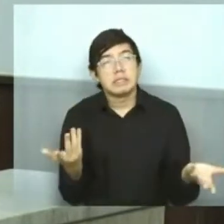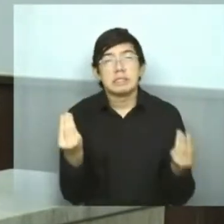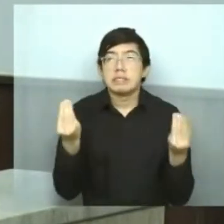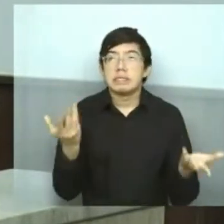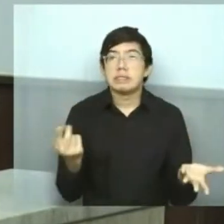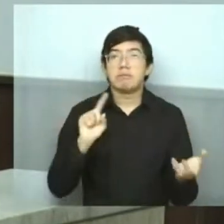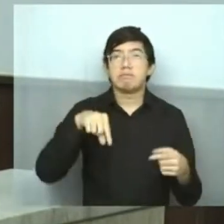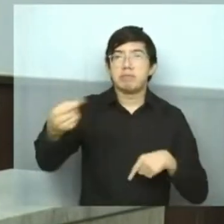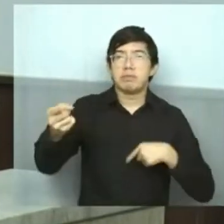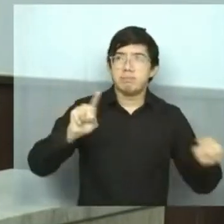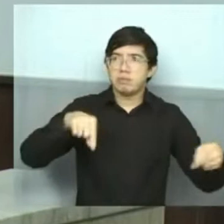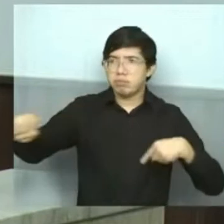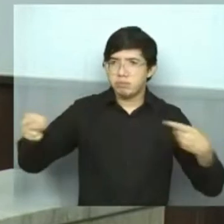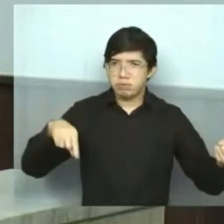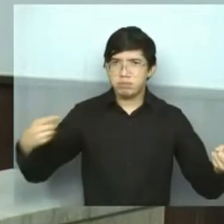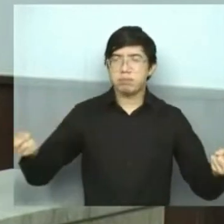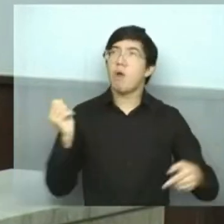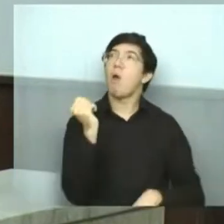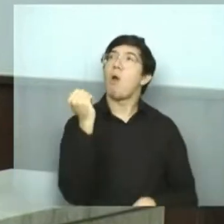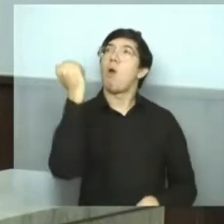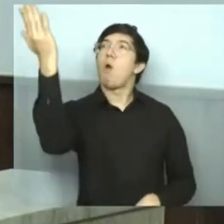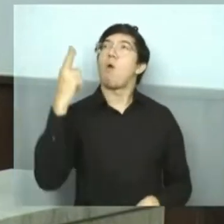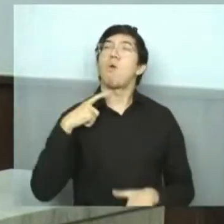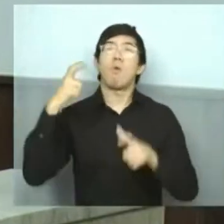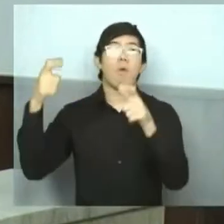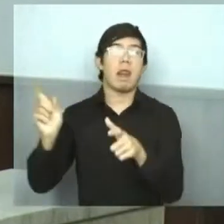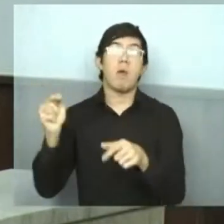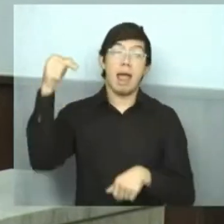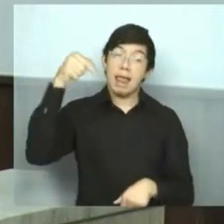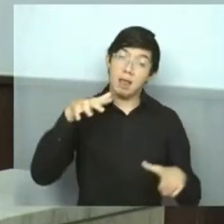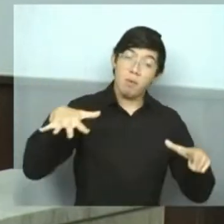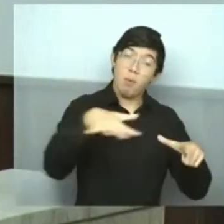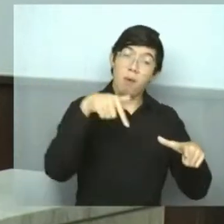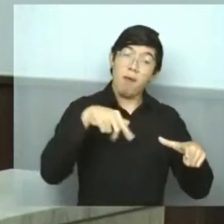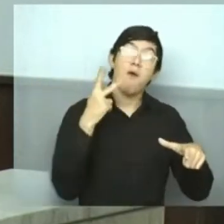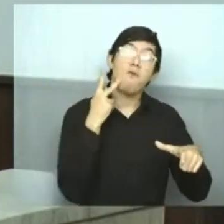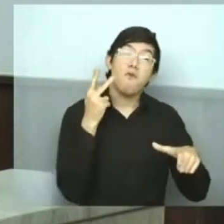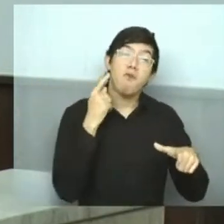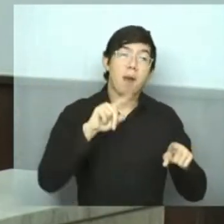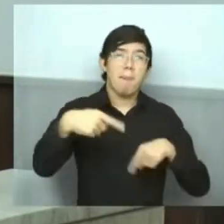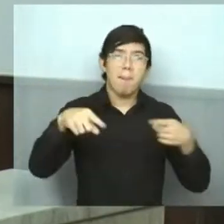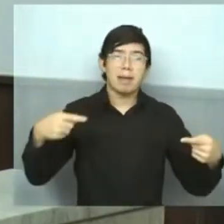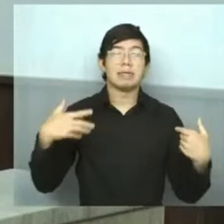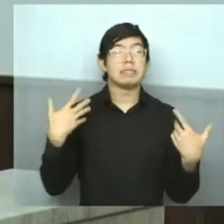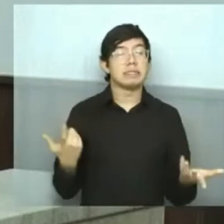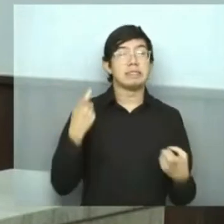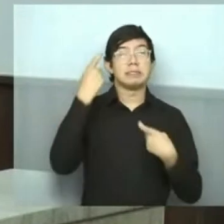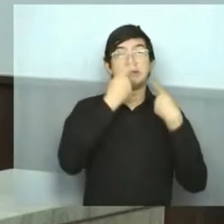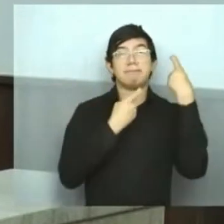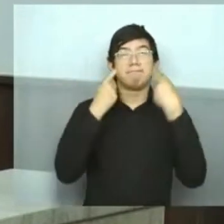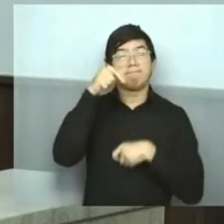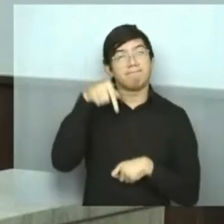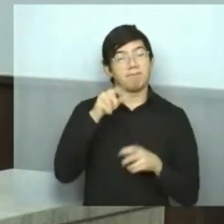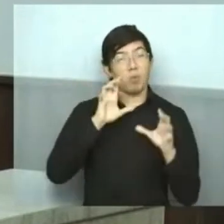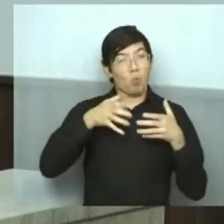para outros locais. Então, essa transmissão local é algo que preocupa muito a vigilância epidemiológica. E nós,